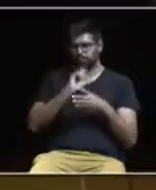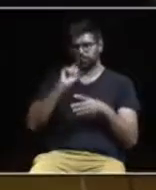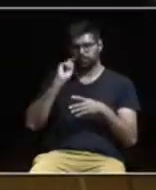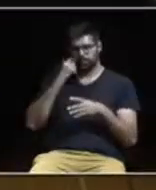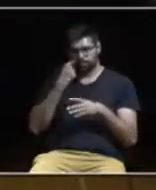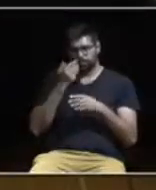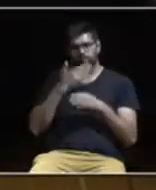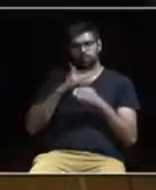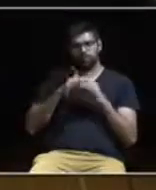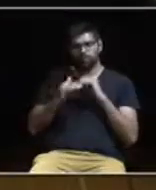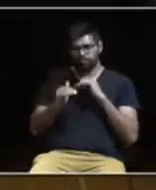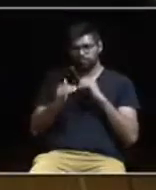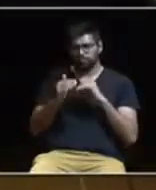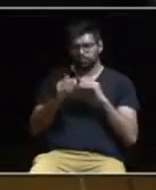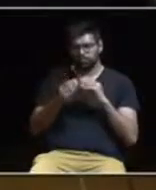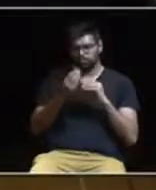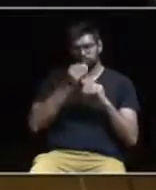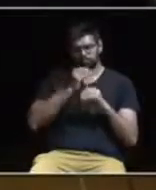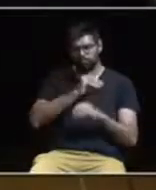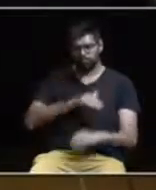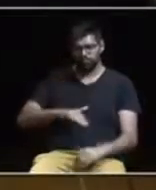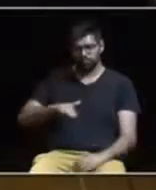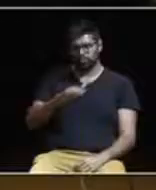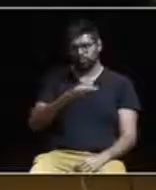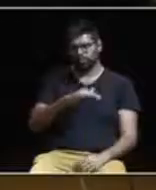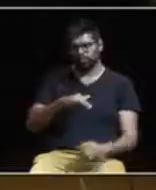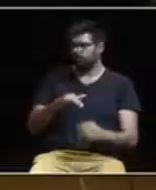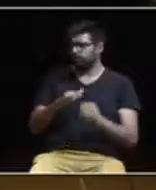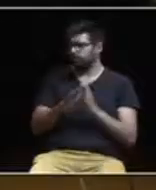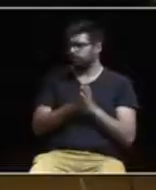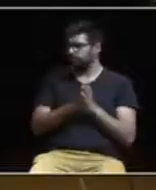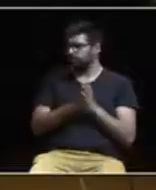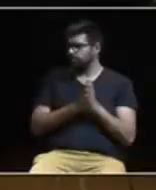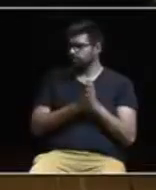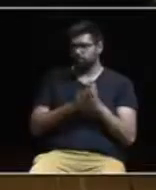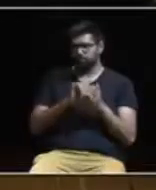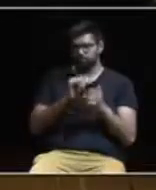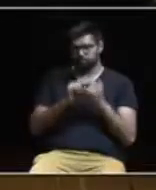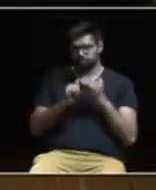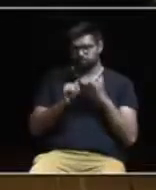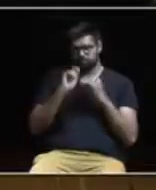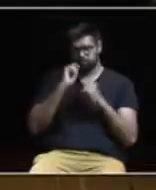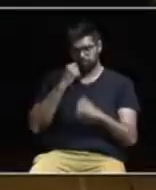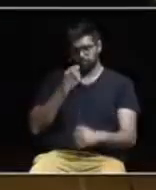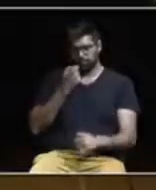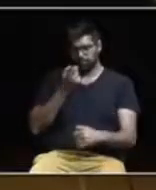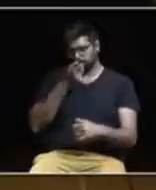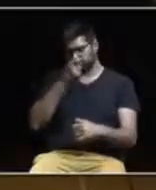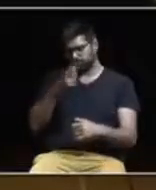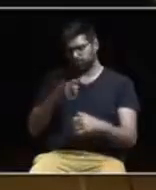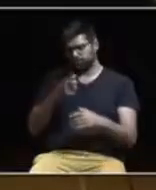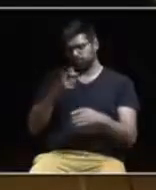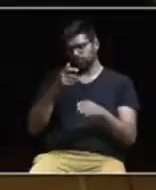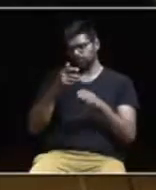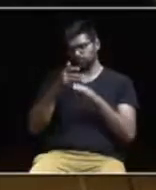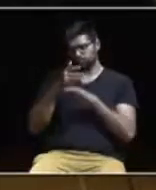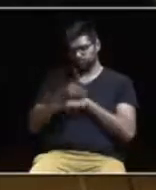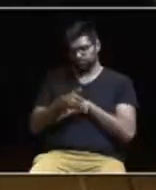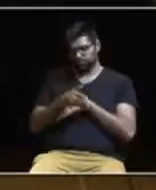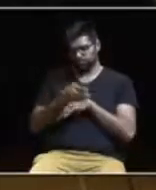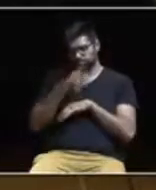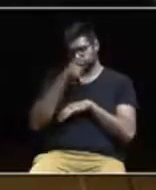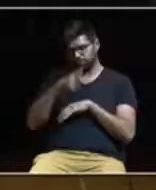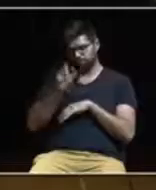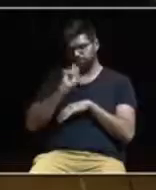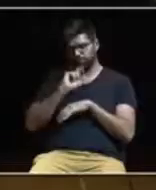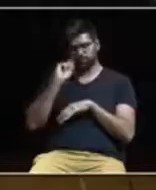podem pôr em causa a sustentabilidade dos solos, ameaçando-os de forma irreversível. A intervenção humana pode ter graves impactos na sua